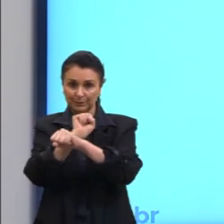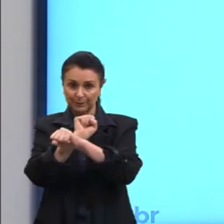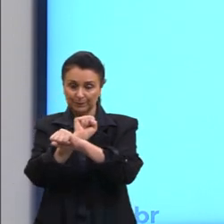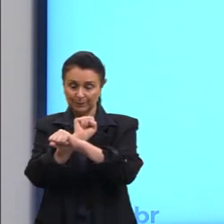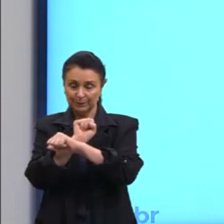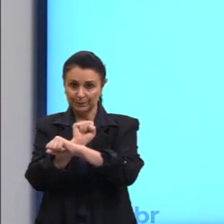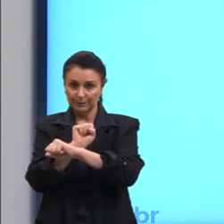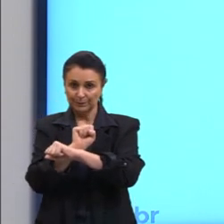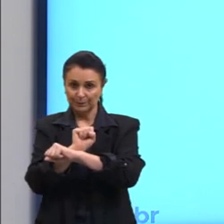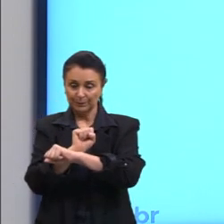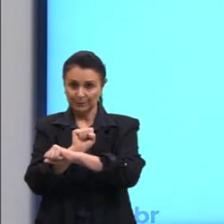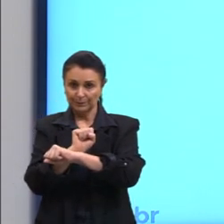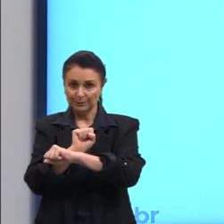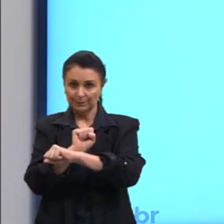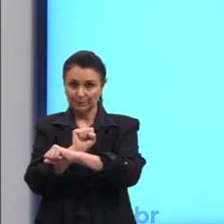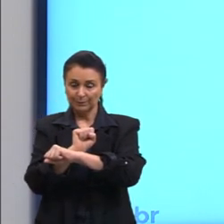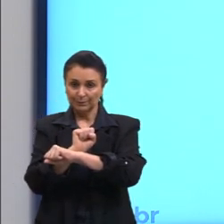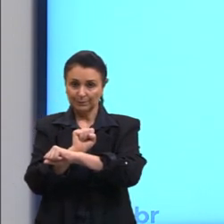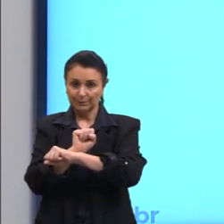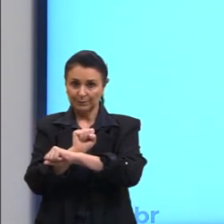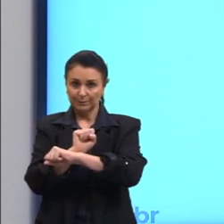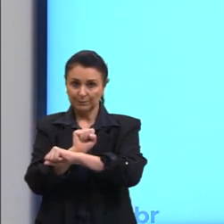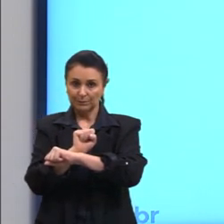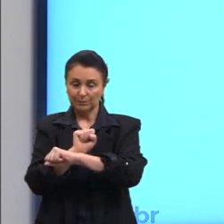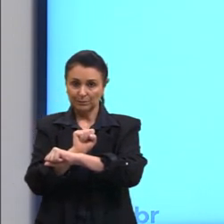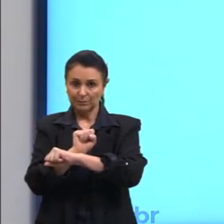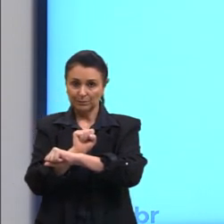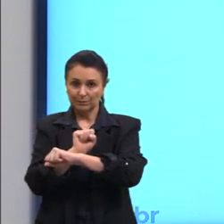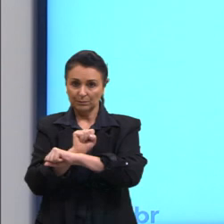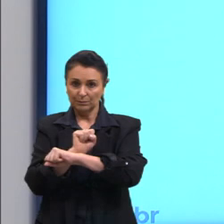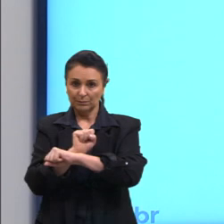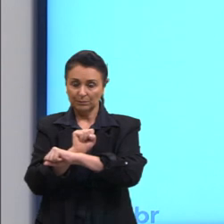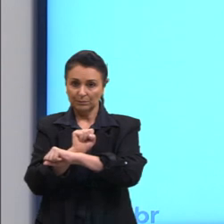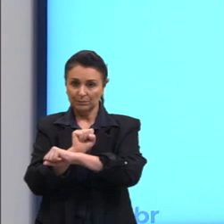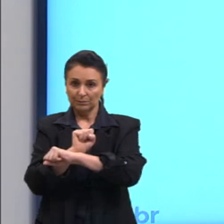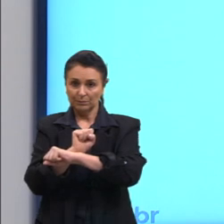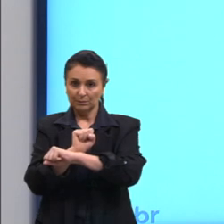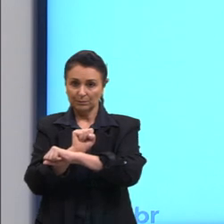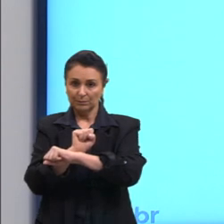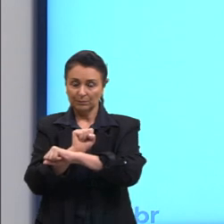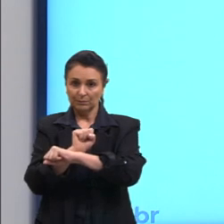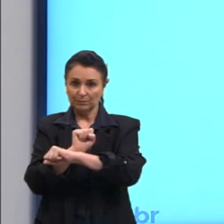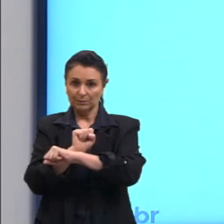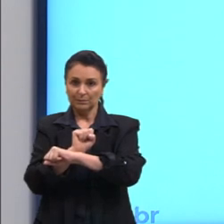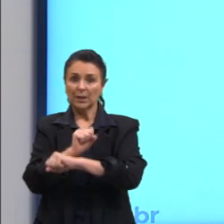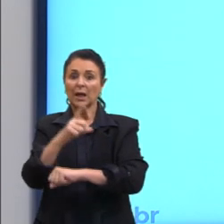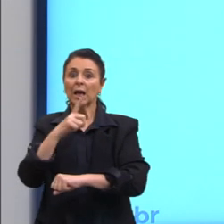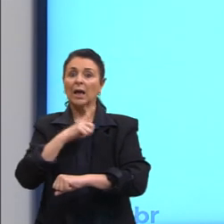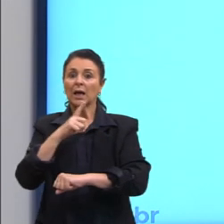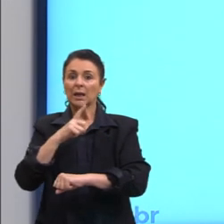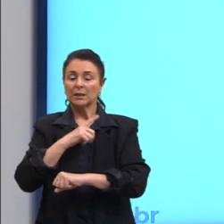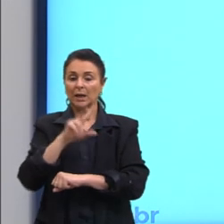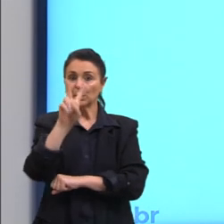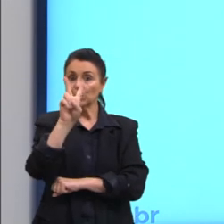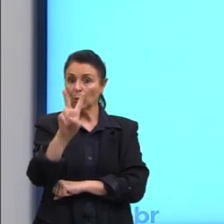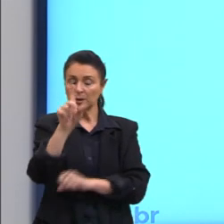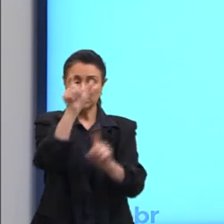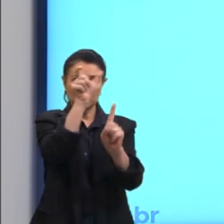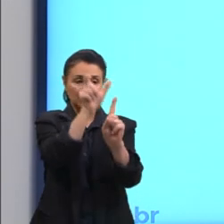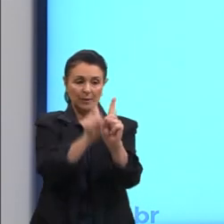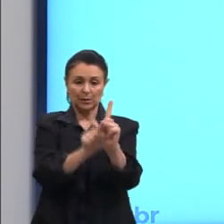bem-estar aos pobres, para que tanto bastaria com esconderlos? nós temos aqui as duas personagens